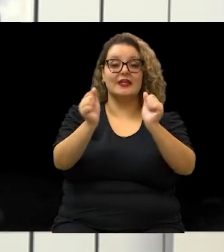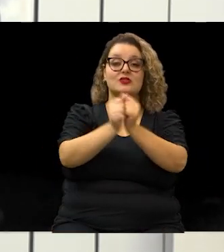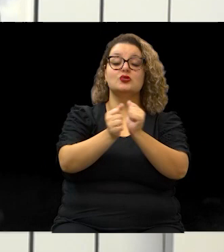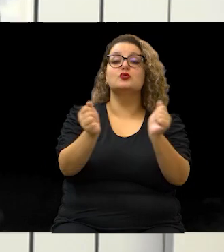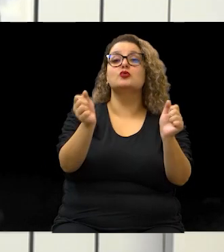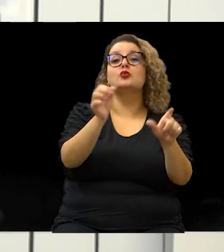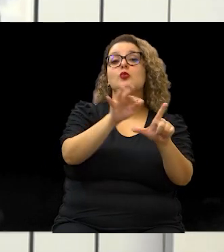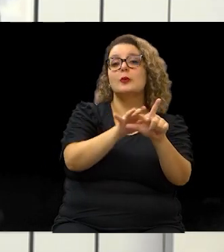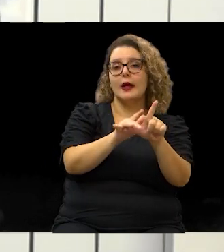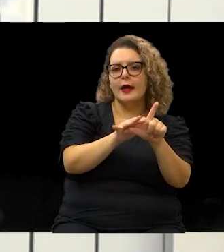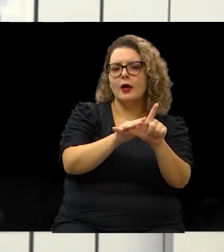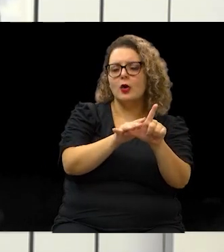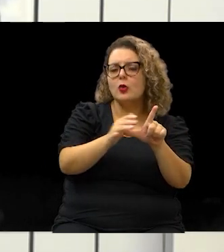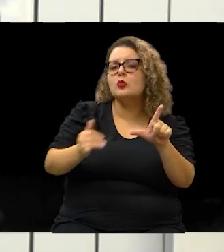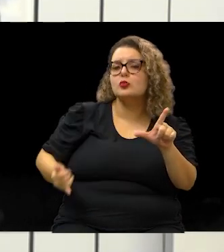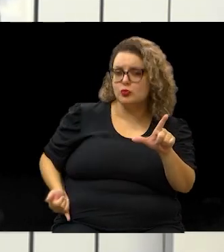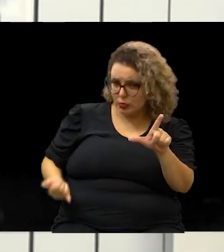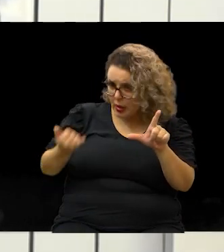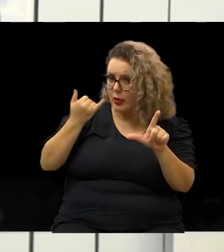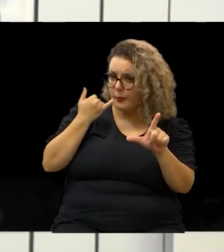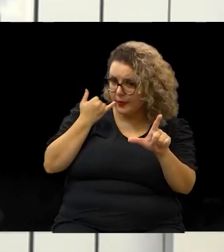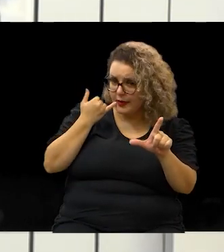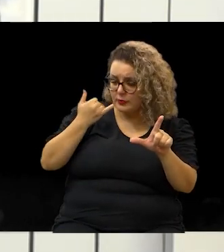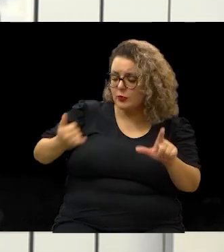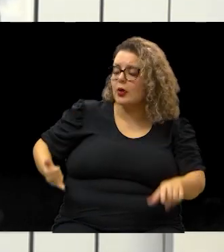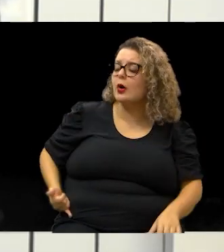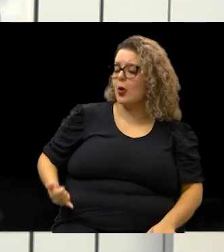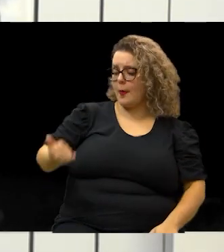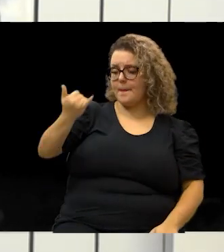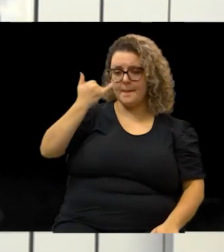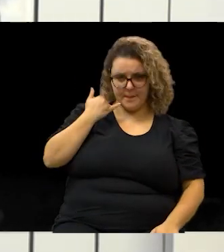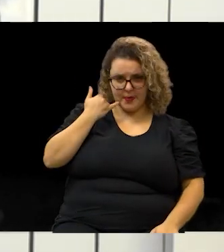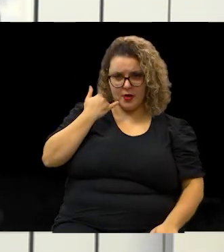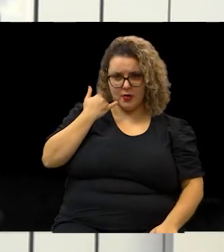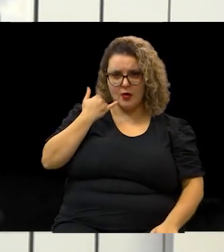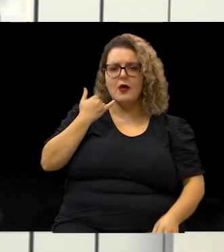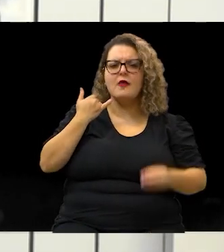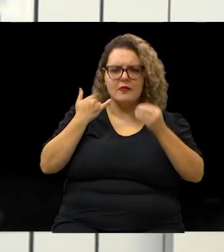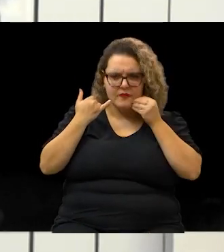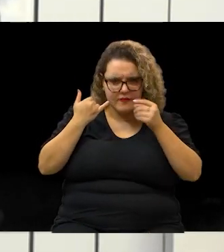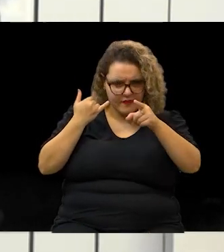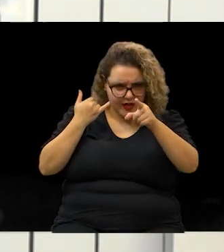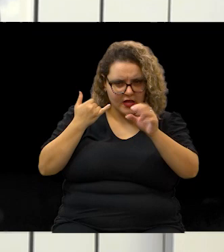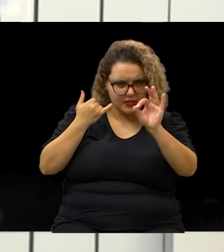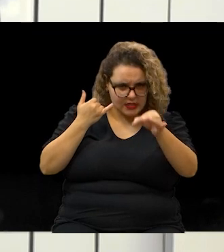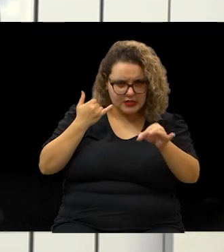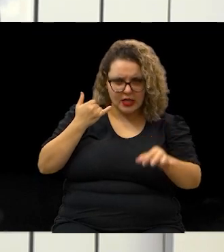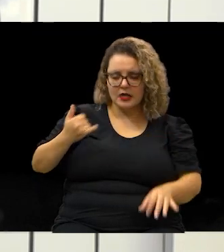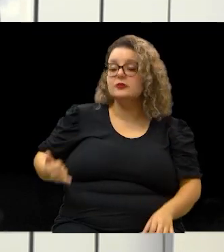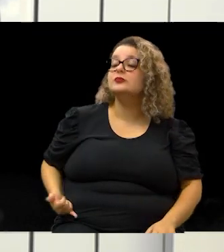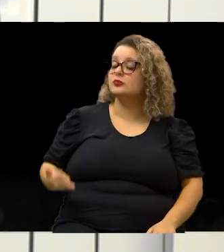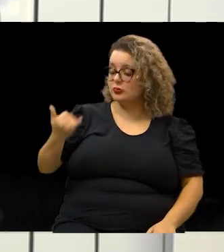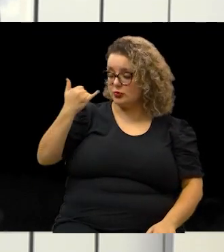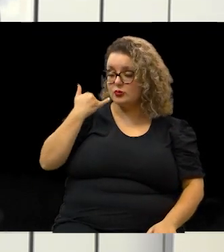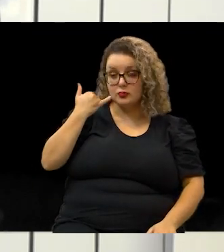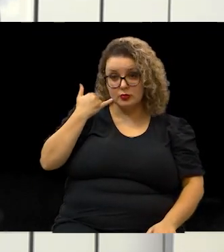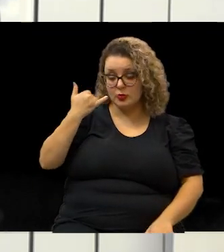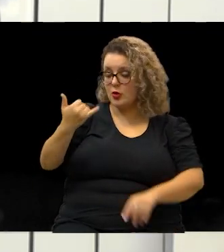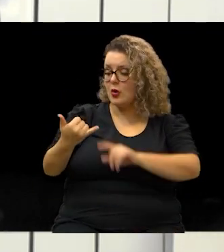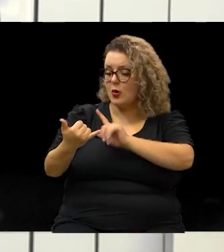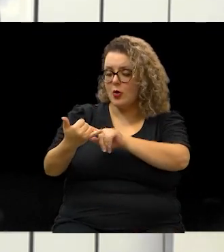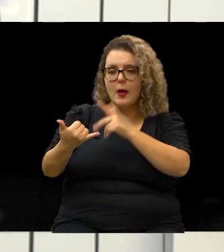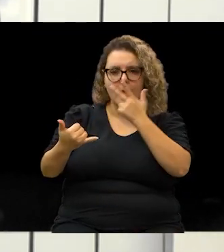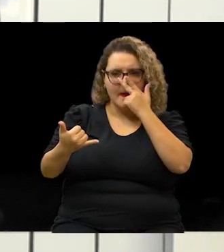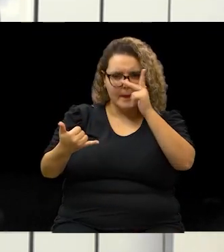o nosso QR Code. Está com o seu celular aí perto? Pegue o celular, faça o teste agora para você ver que dá certo, viu? Você vai abrir a